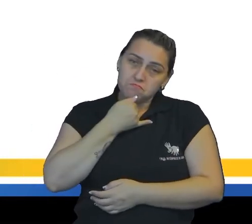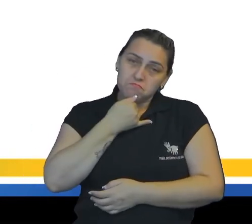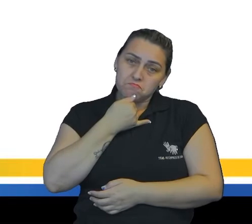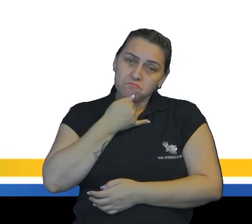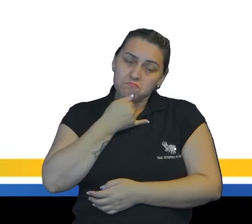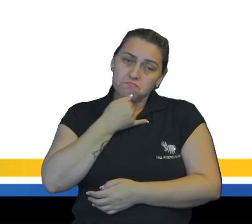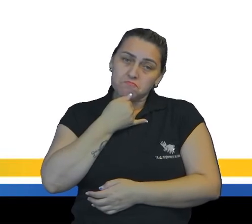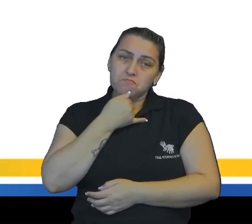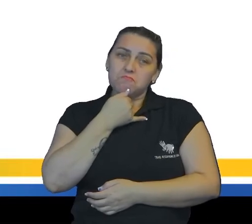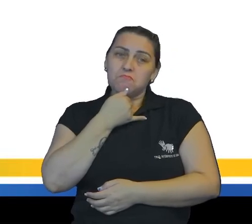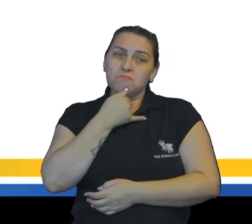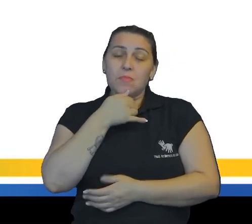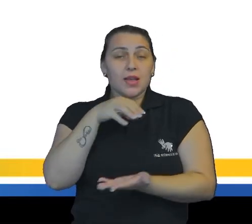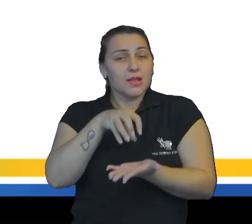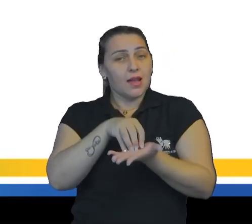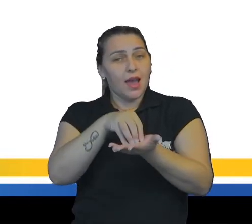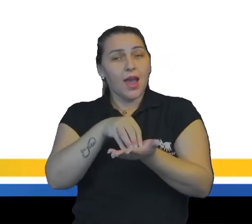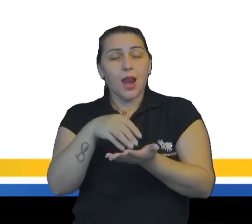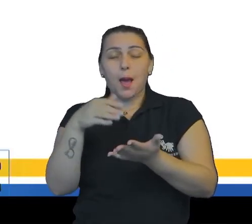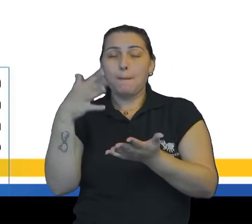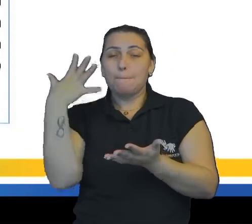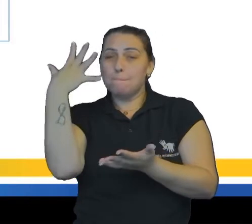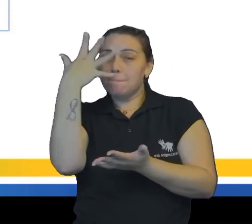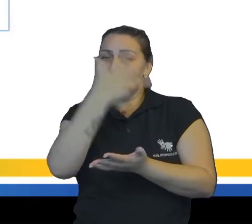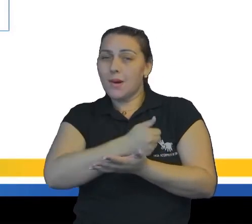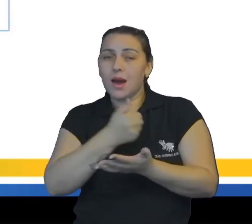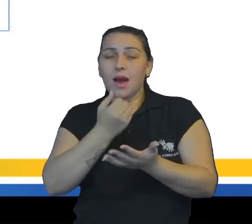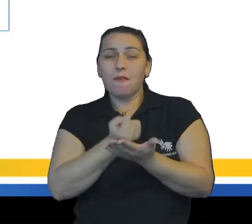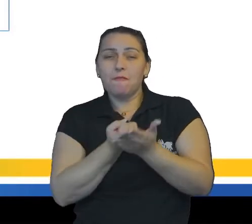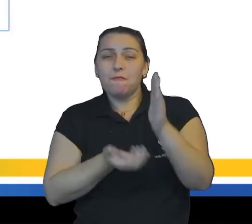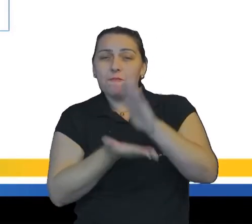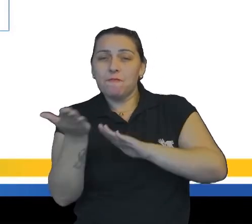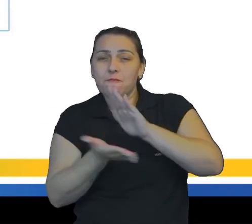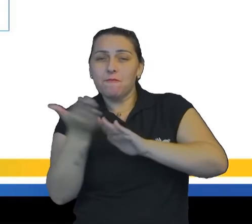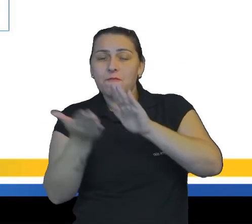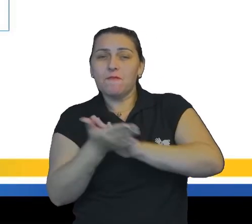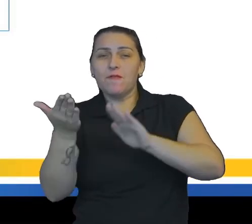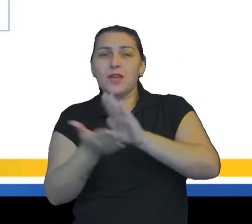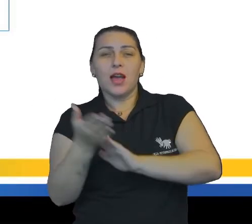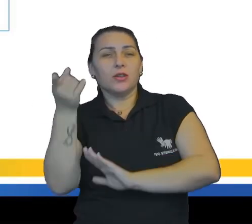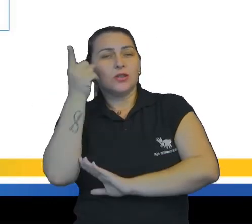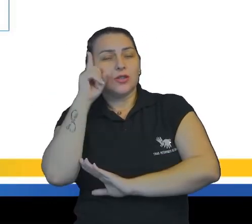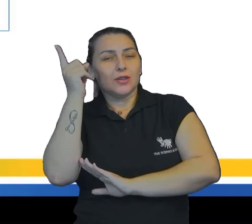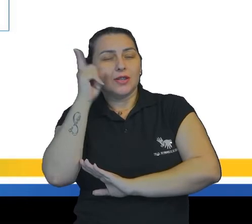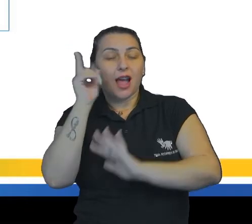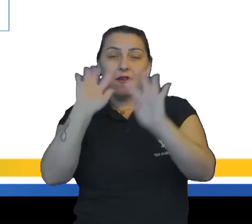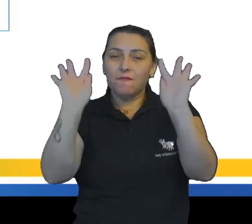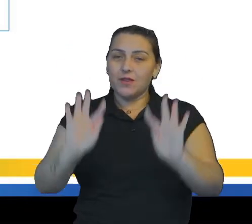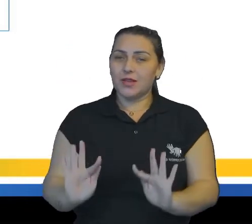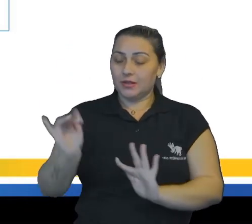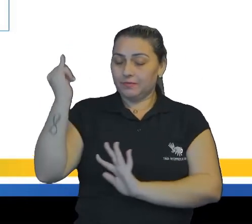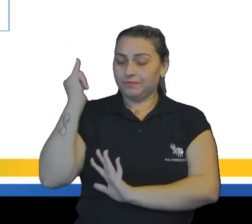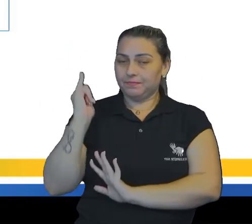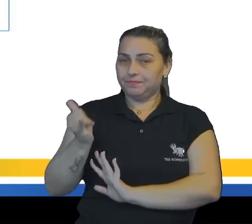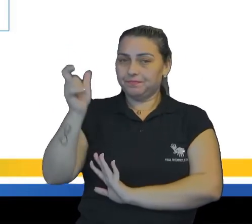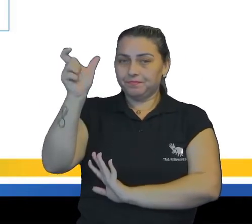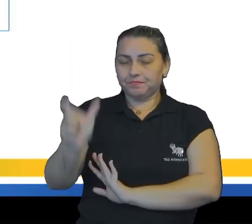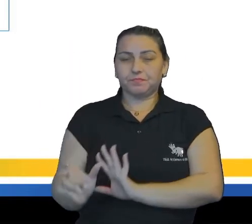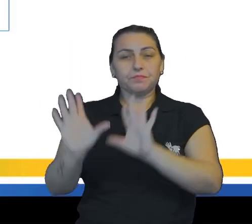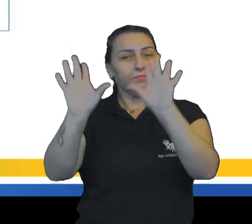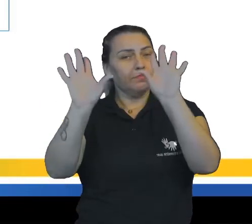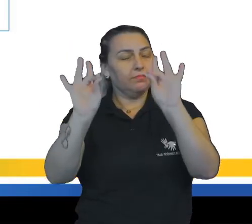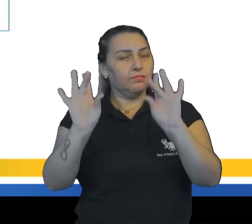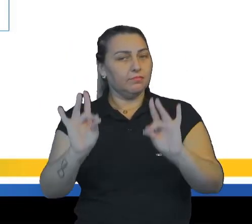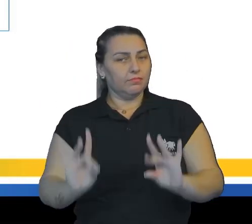essa ilha encantada que era a viagem diária. Para evidenciar a felicidade da narradora, Ela descreve a